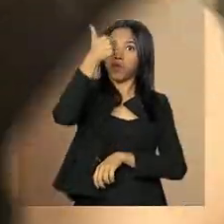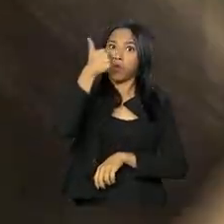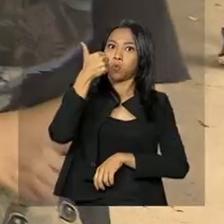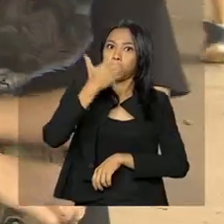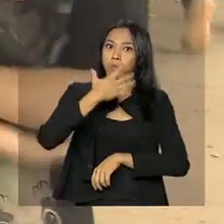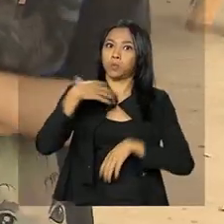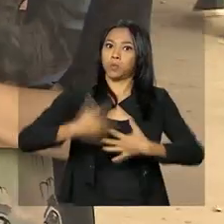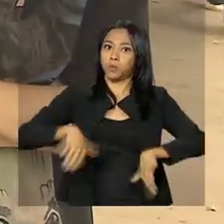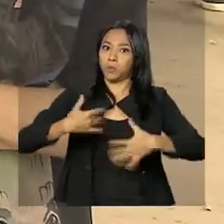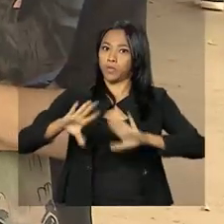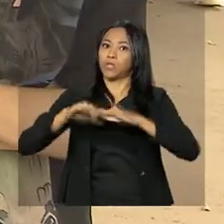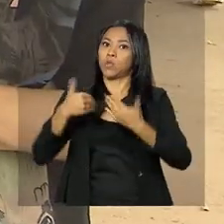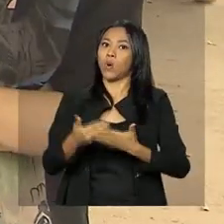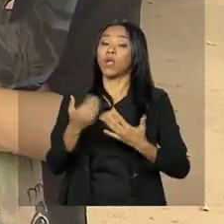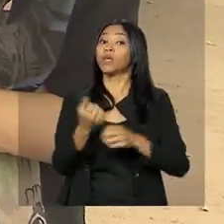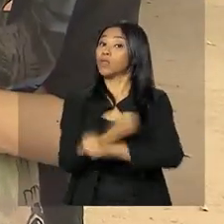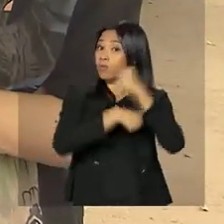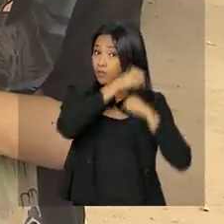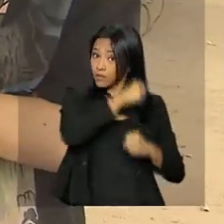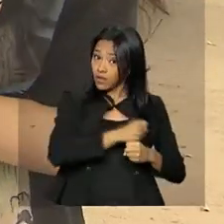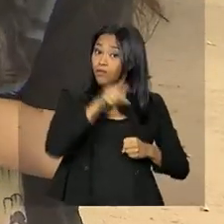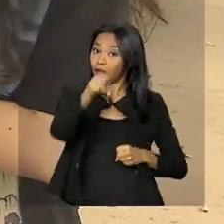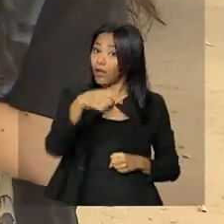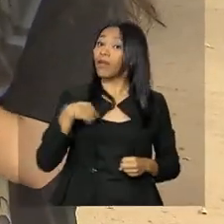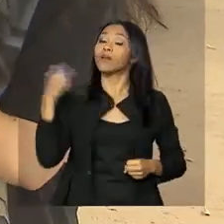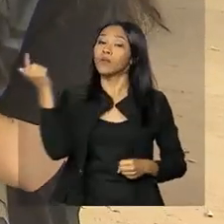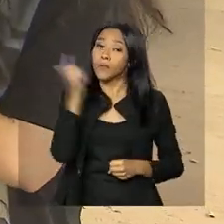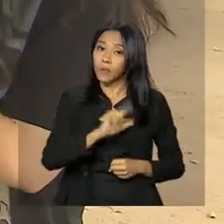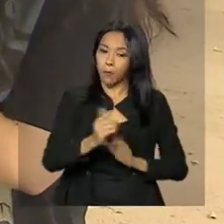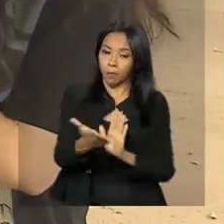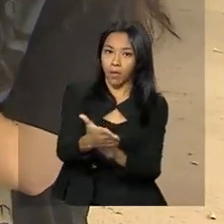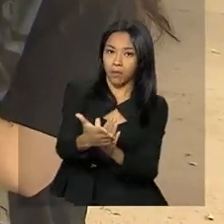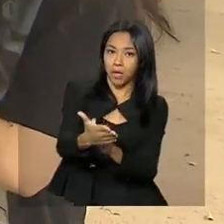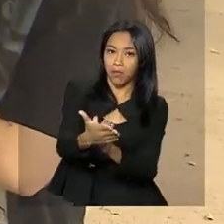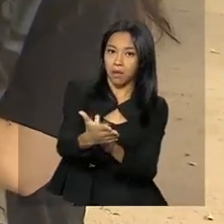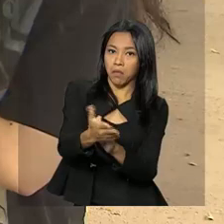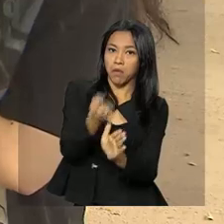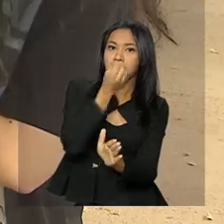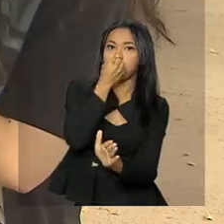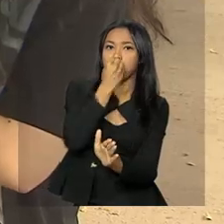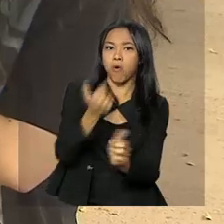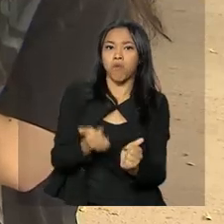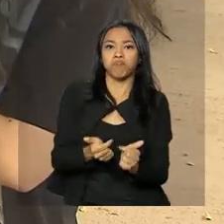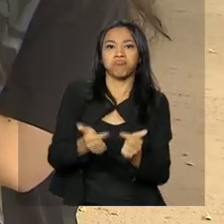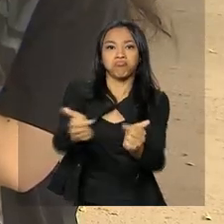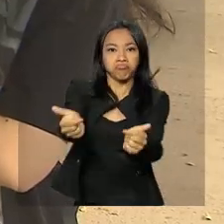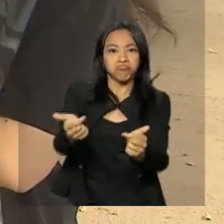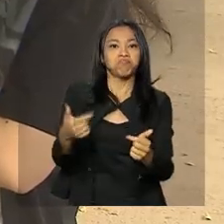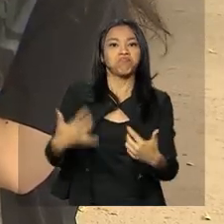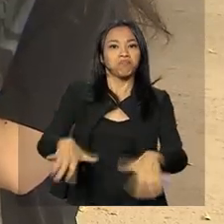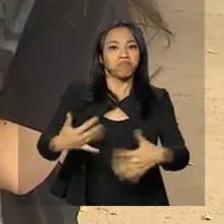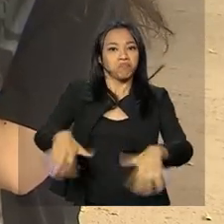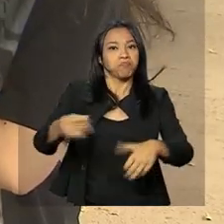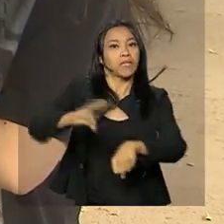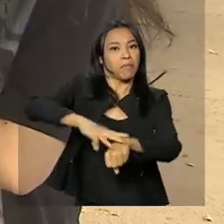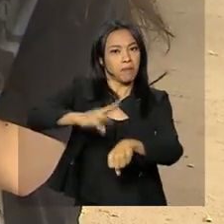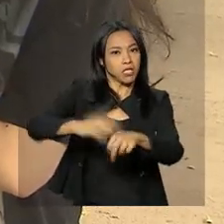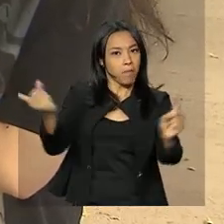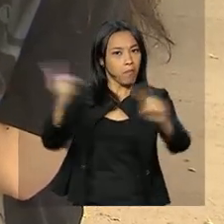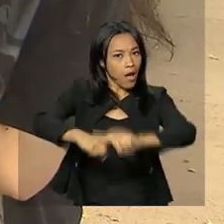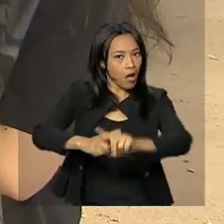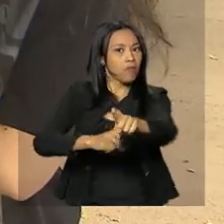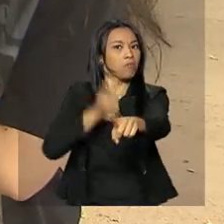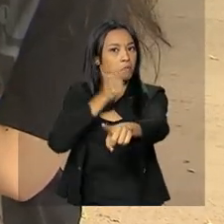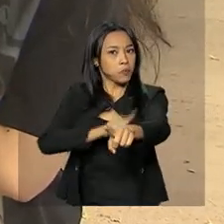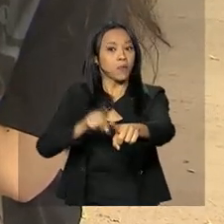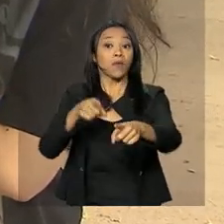geral da escola. E no ano passado, ganhou menção honrosa pelo bom desempenho na competição. Para ela, falar de